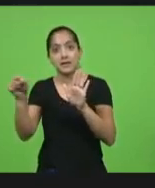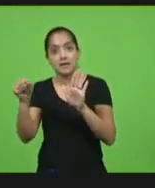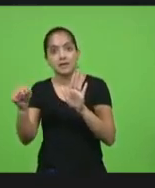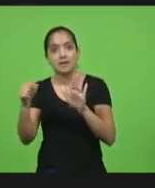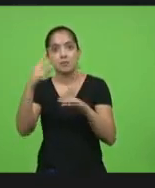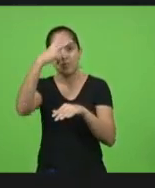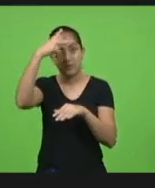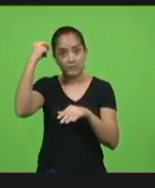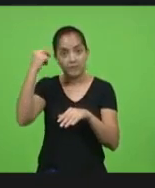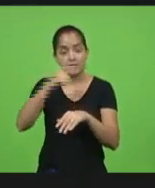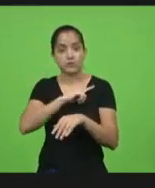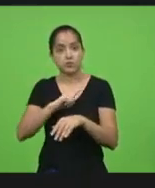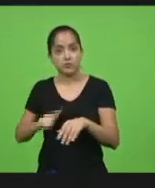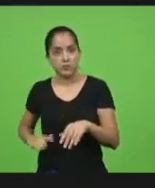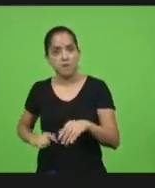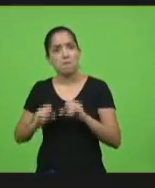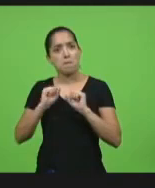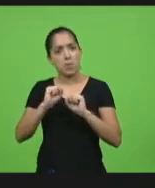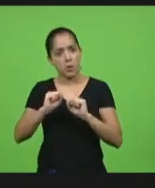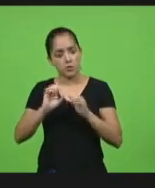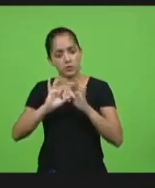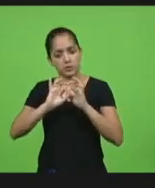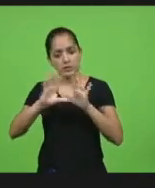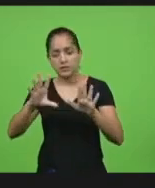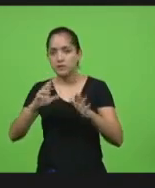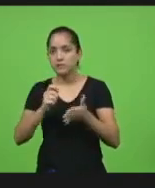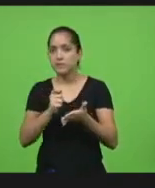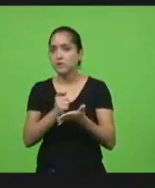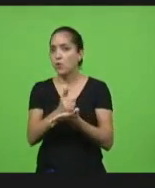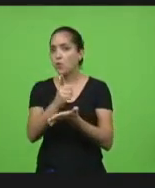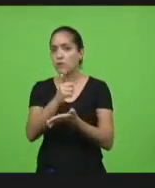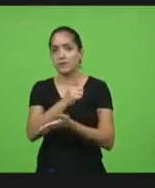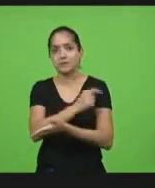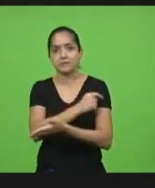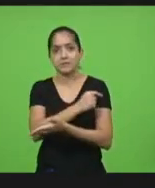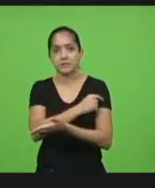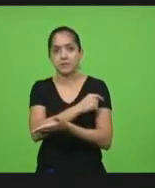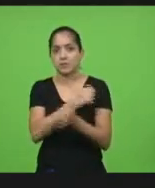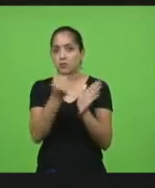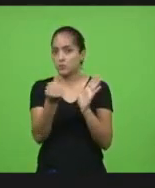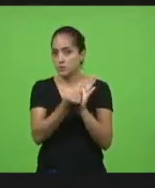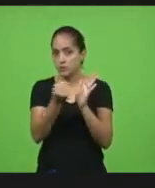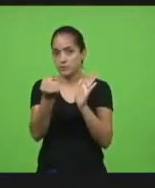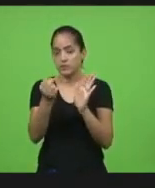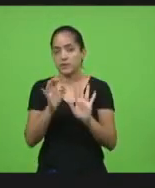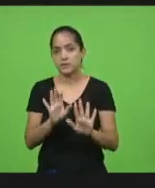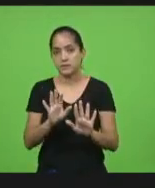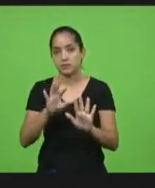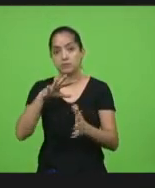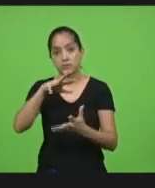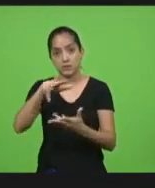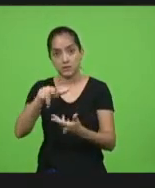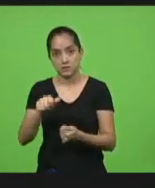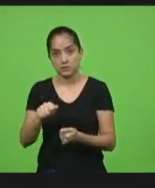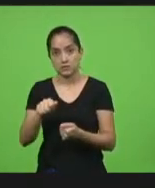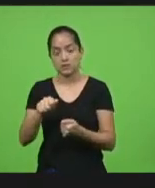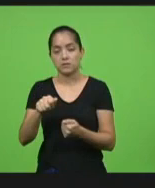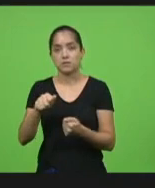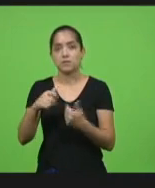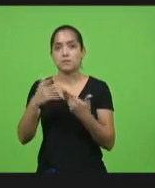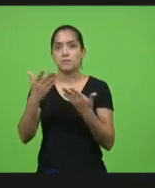governadores podem comprar inclusive com certificação internacional então